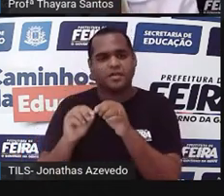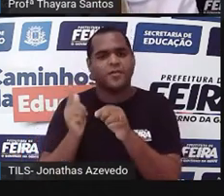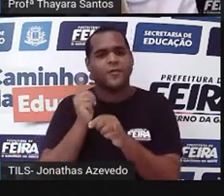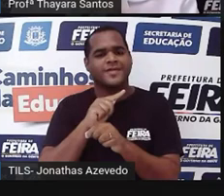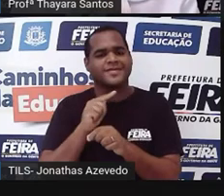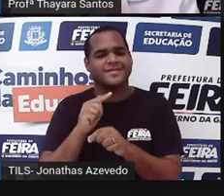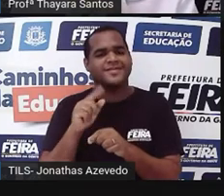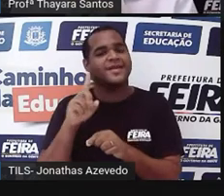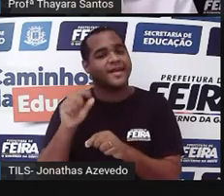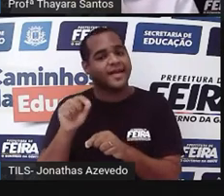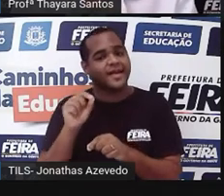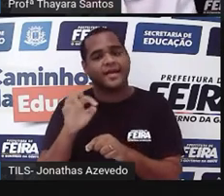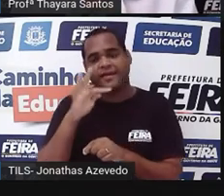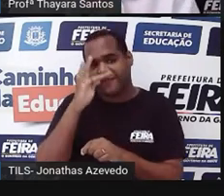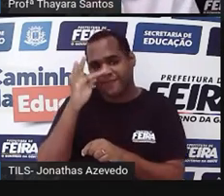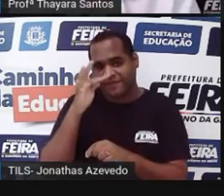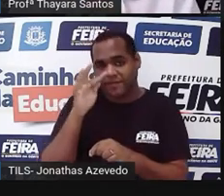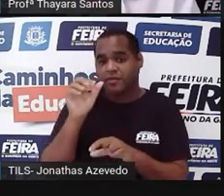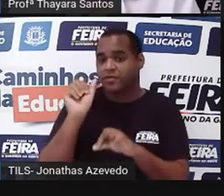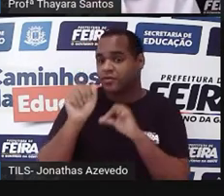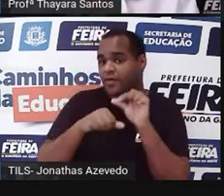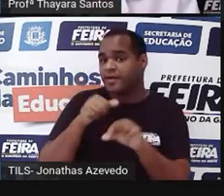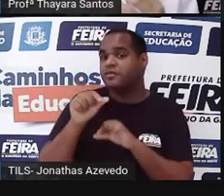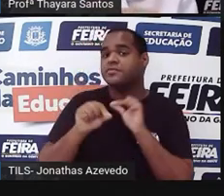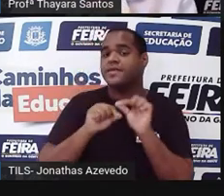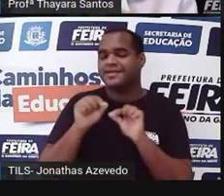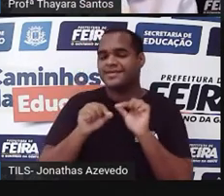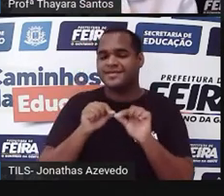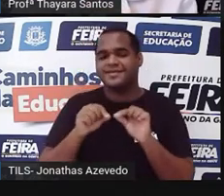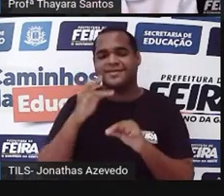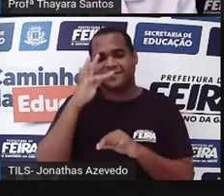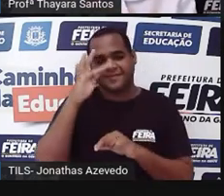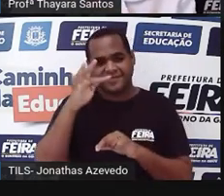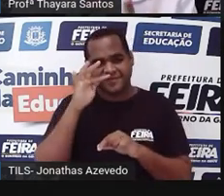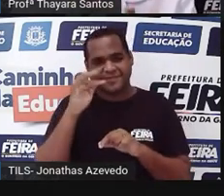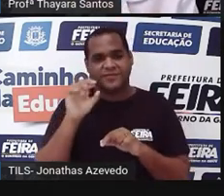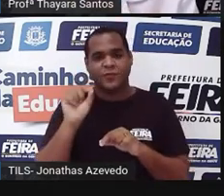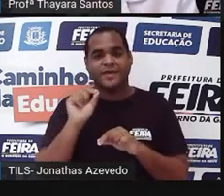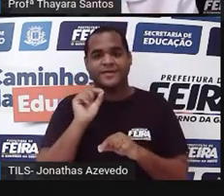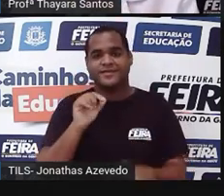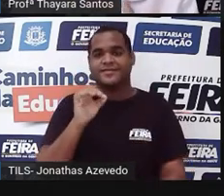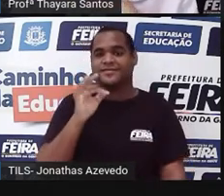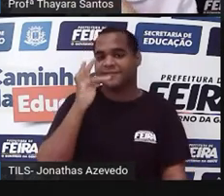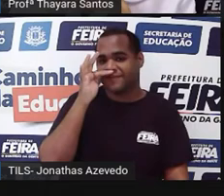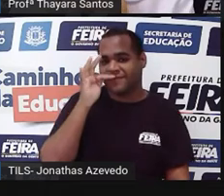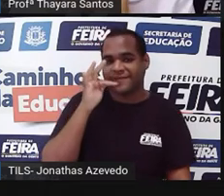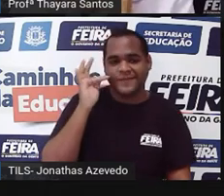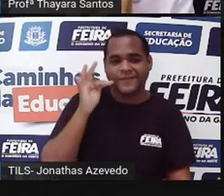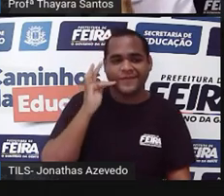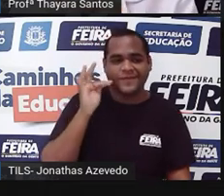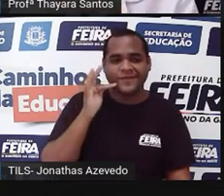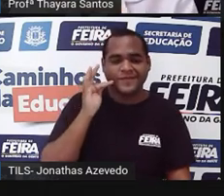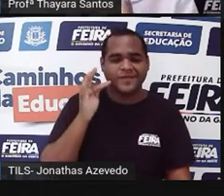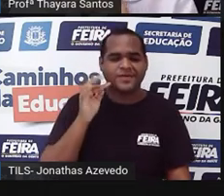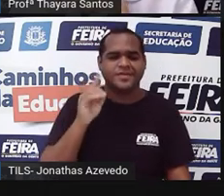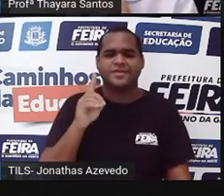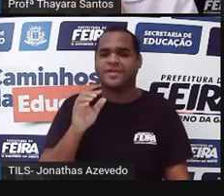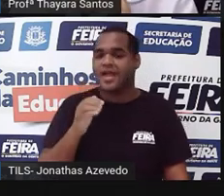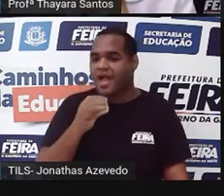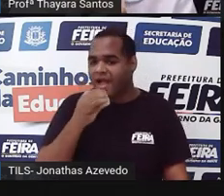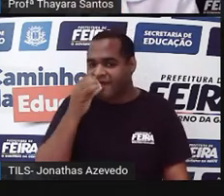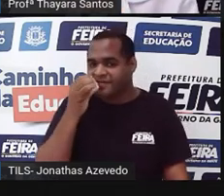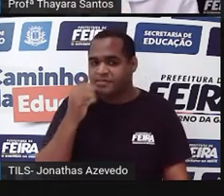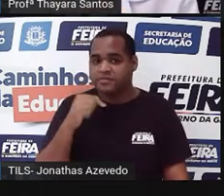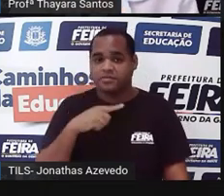essa flor vai virar uma outra coisa. A flor vai se transformar num fruto. Quando a gente come o fruto, a gente tá